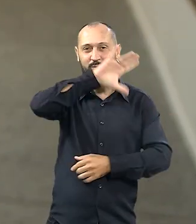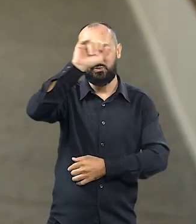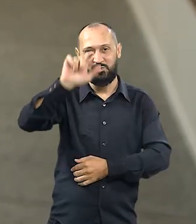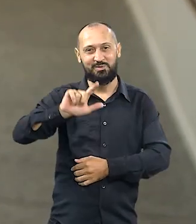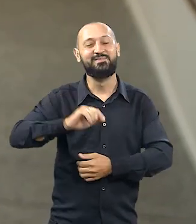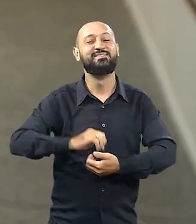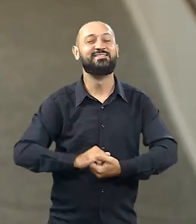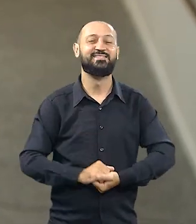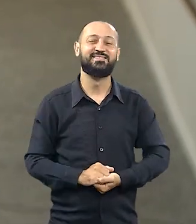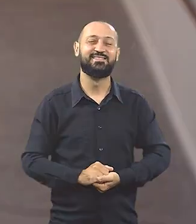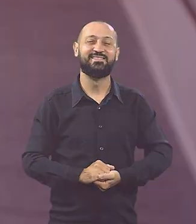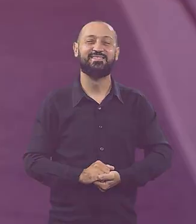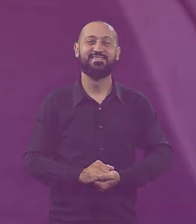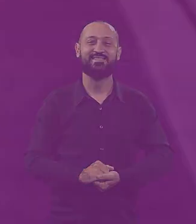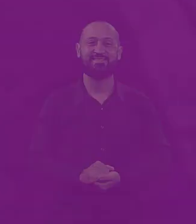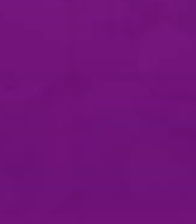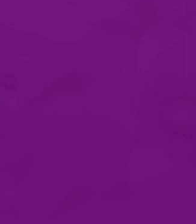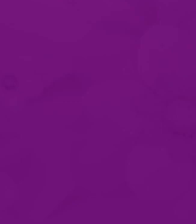no nosso Maturoso. Obrigado.